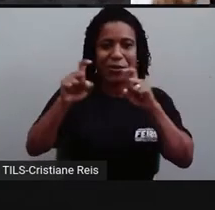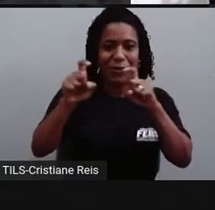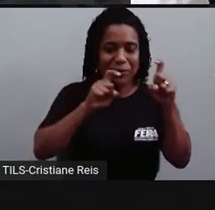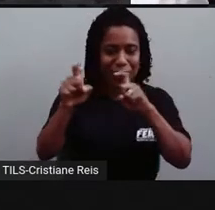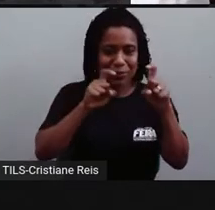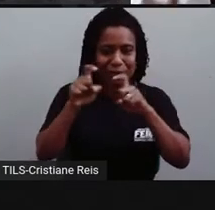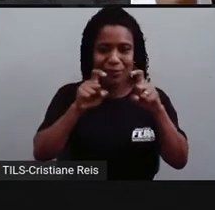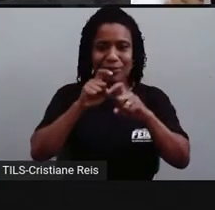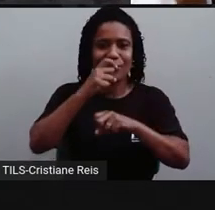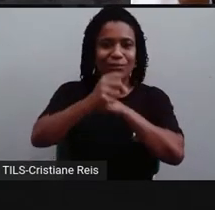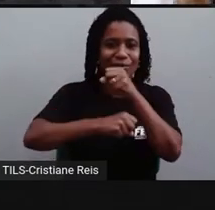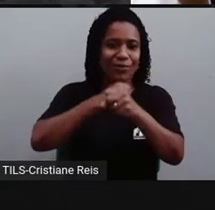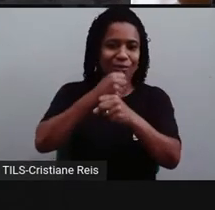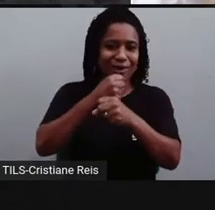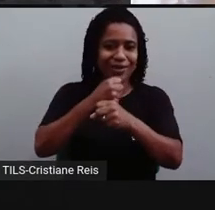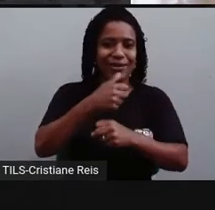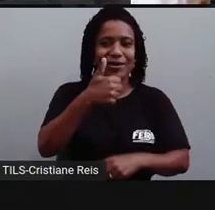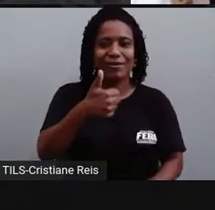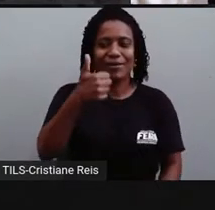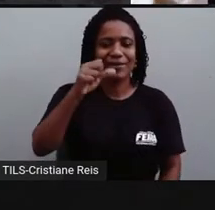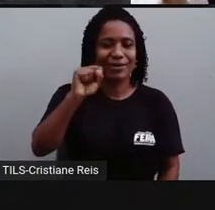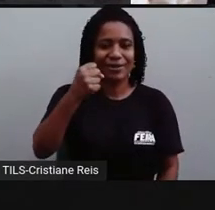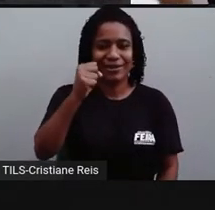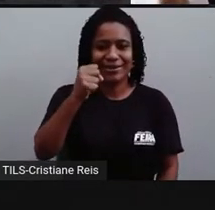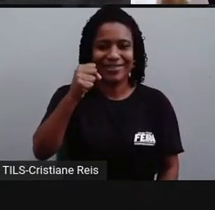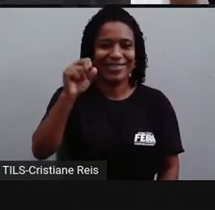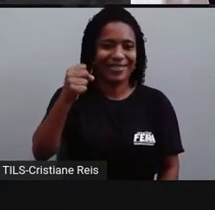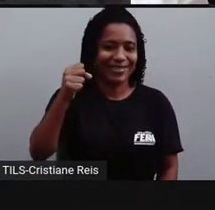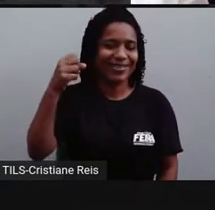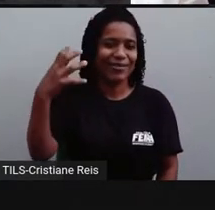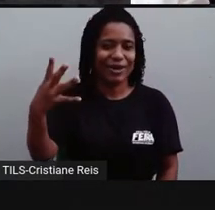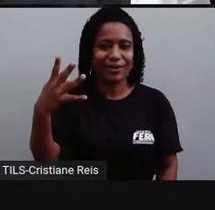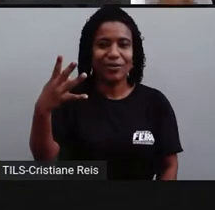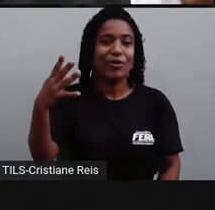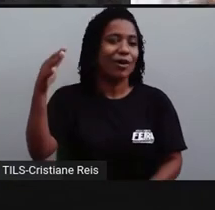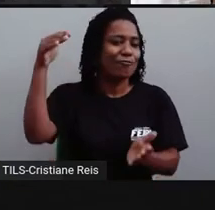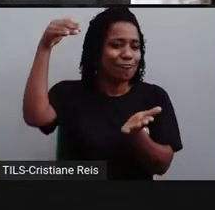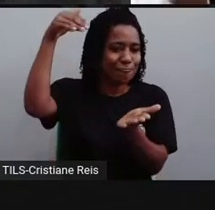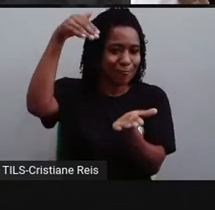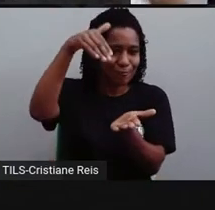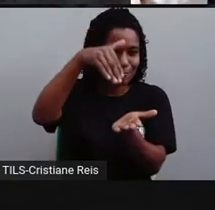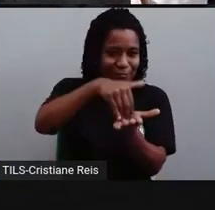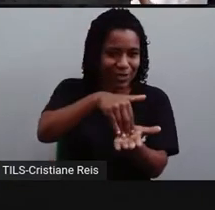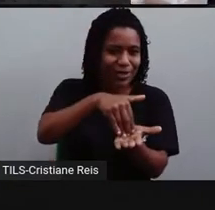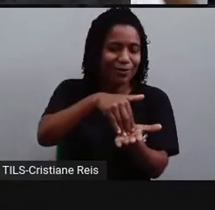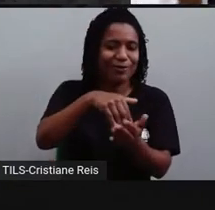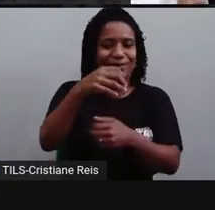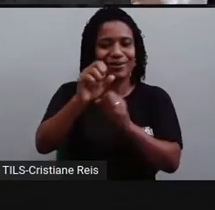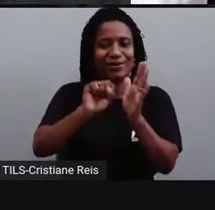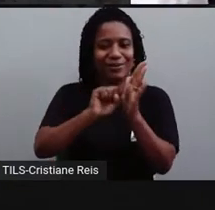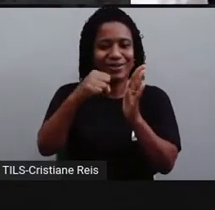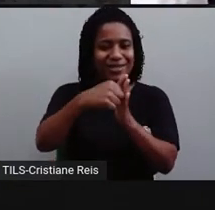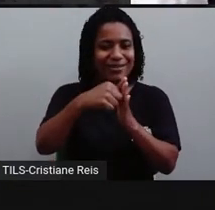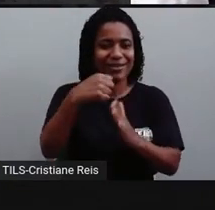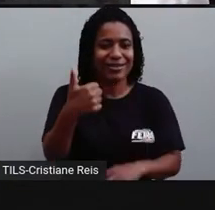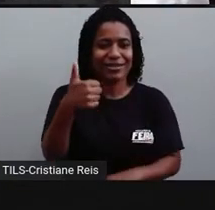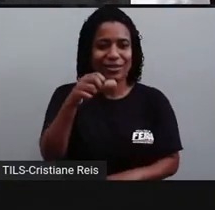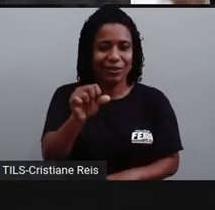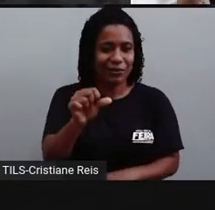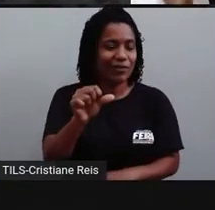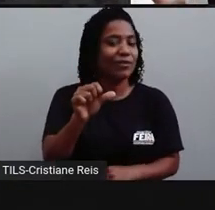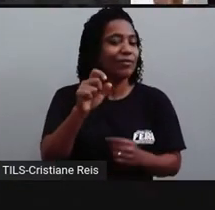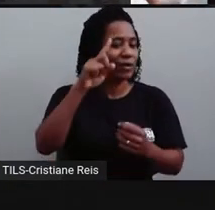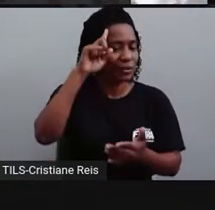isso mesmo, gente, já século XIX, quase finalzinho do século XIX, é que veio se instituir esse negócio de Fusorades.